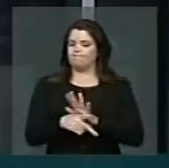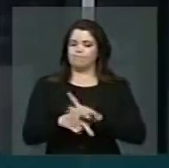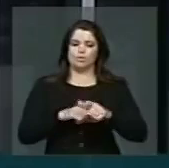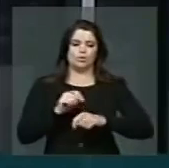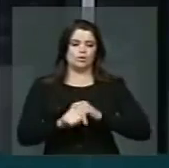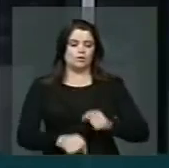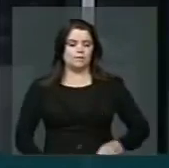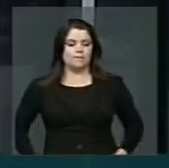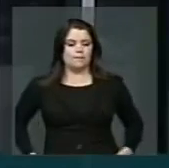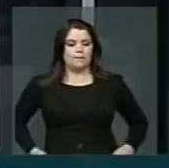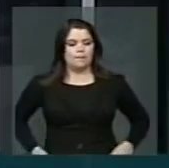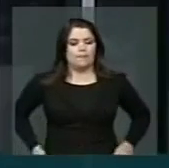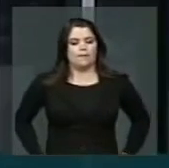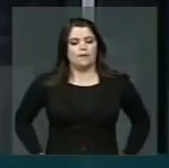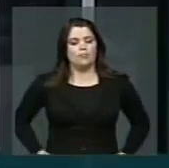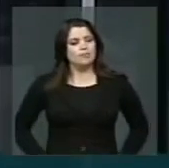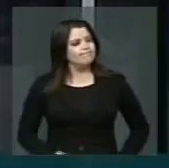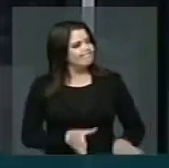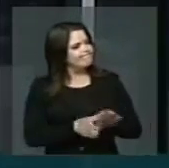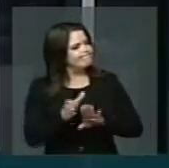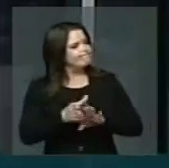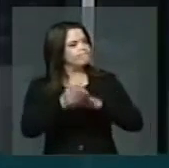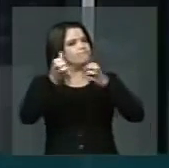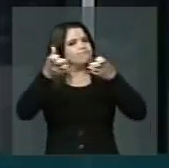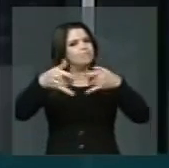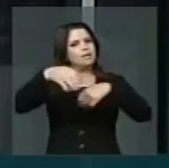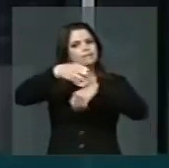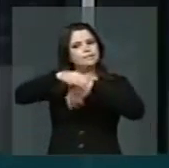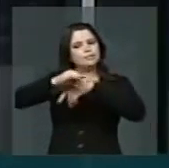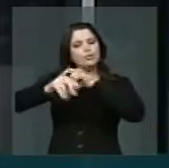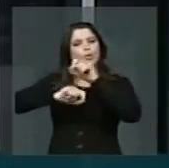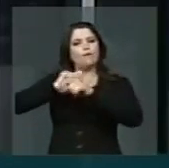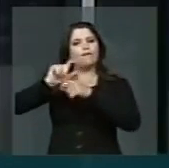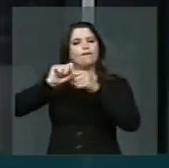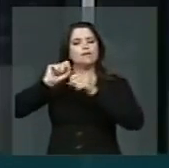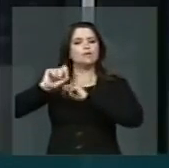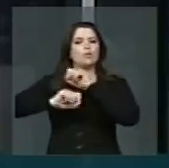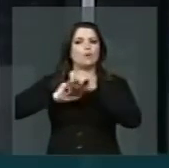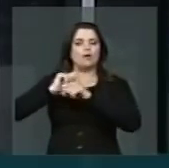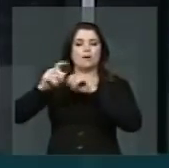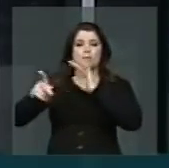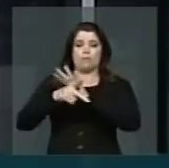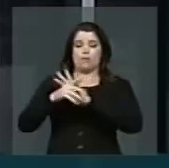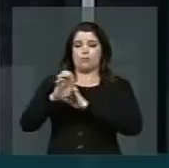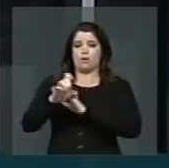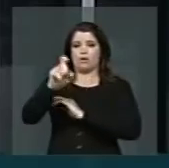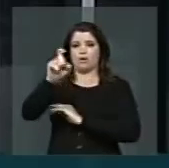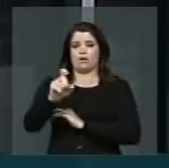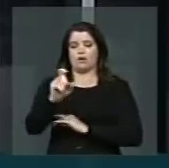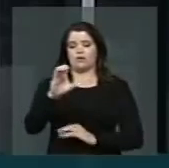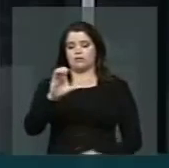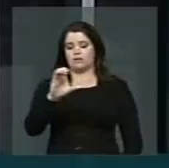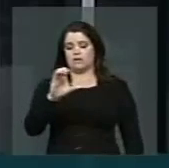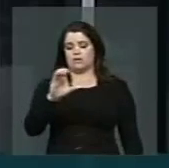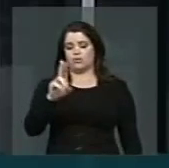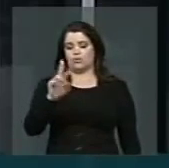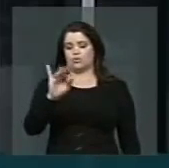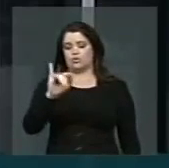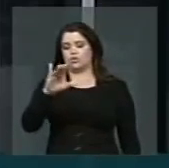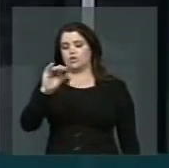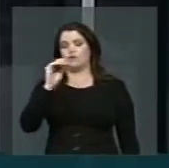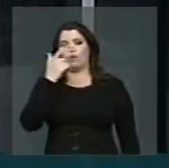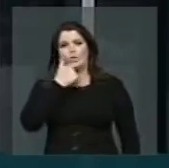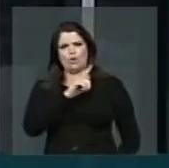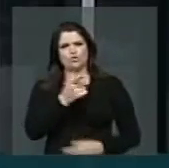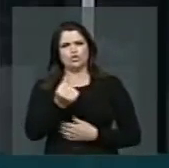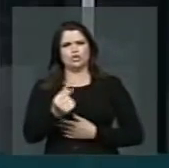os meus colegas, tem que fazer com que o Executivo arranje o dinheiro